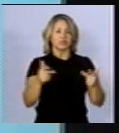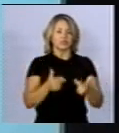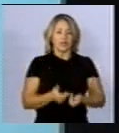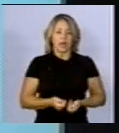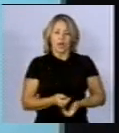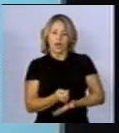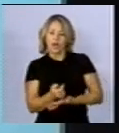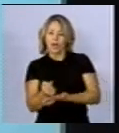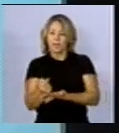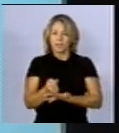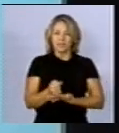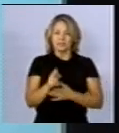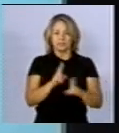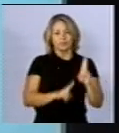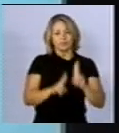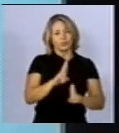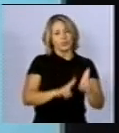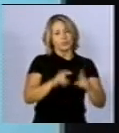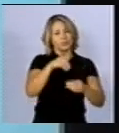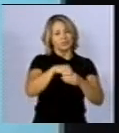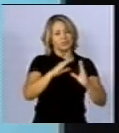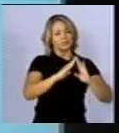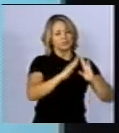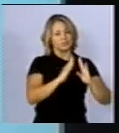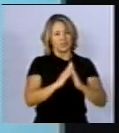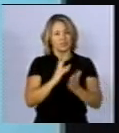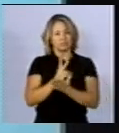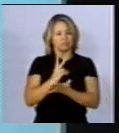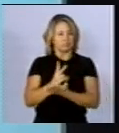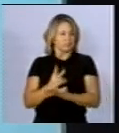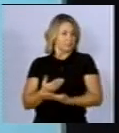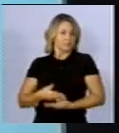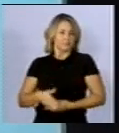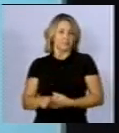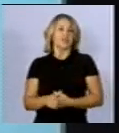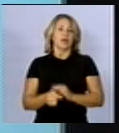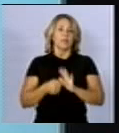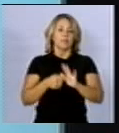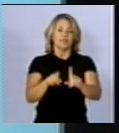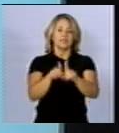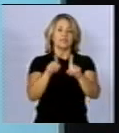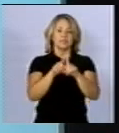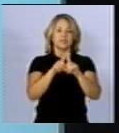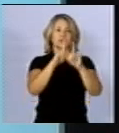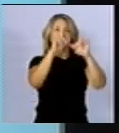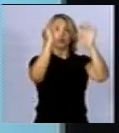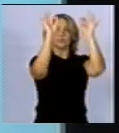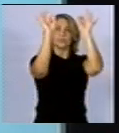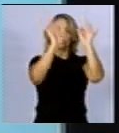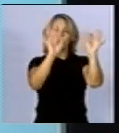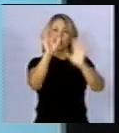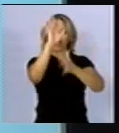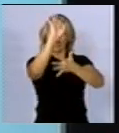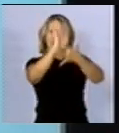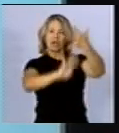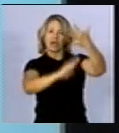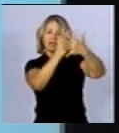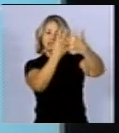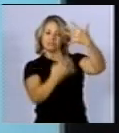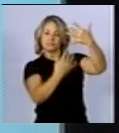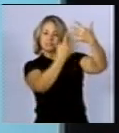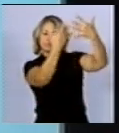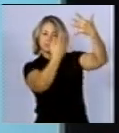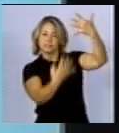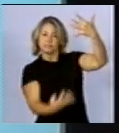utensílios de uso cotidiano. Registro que esse gráfico, quer dizer, ele está comprimido por uma,